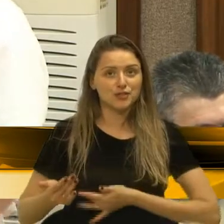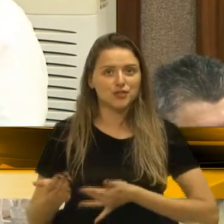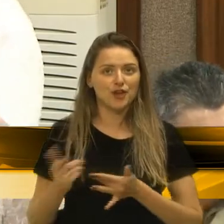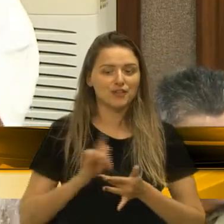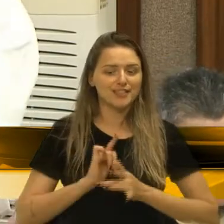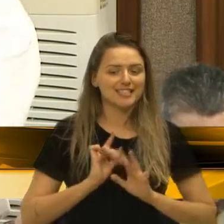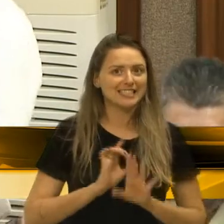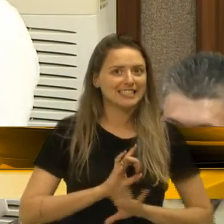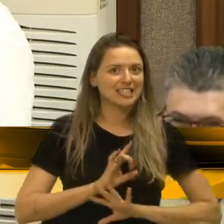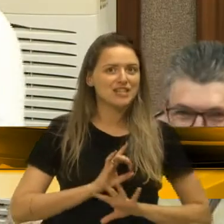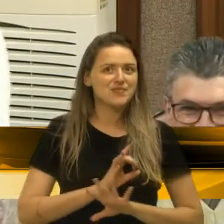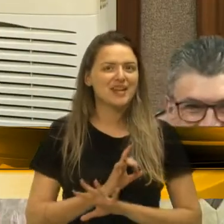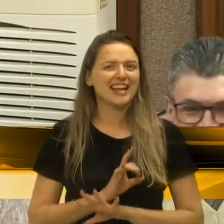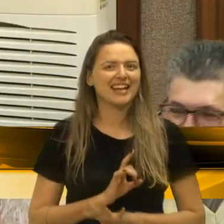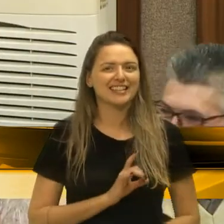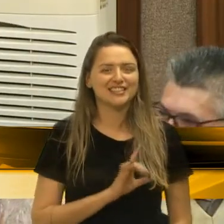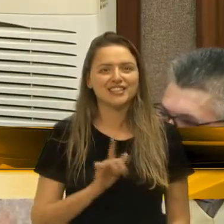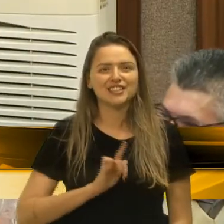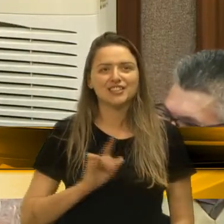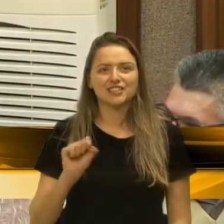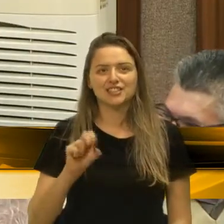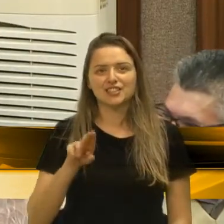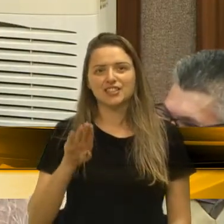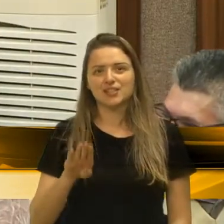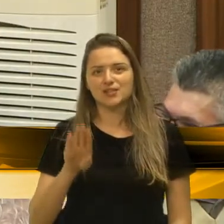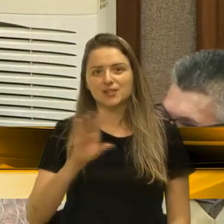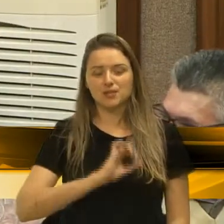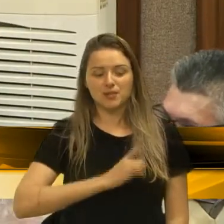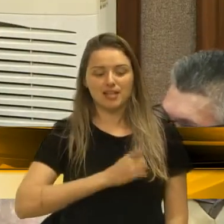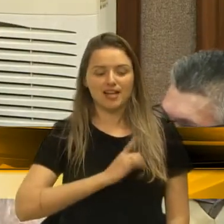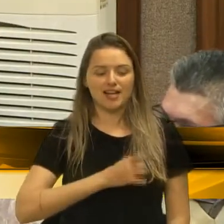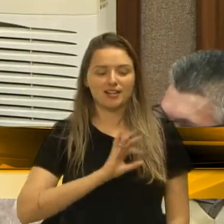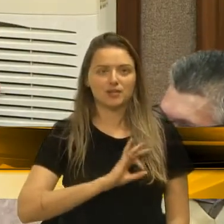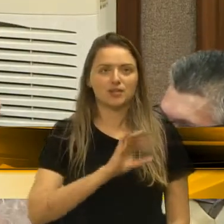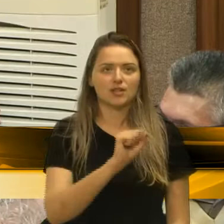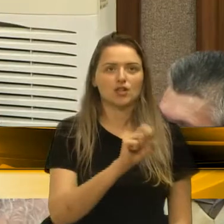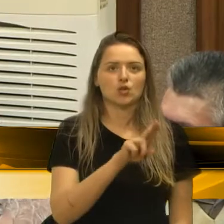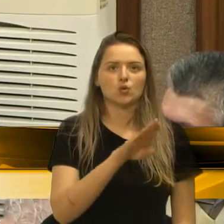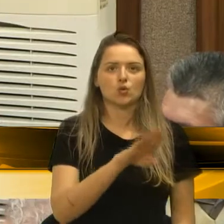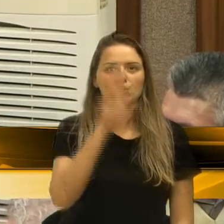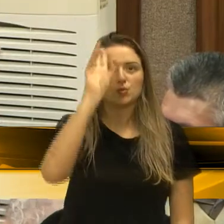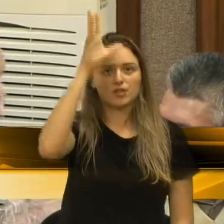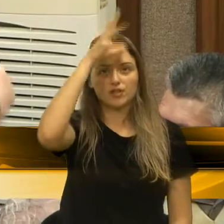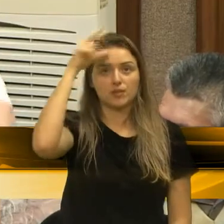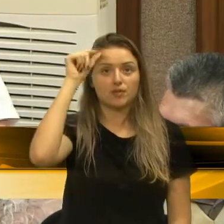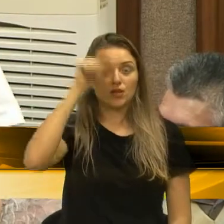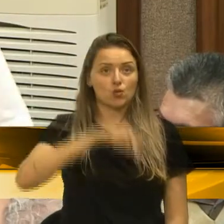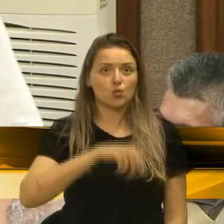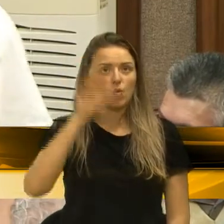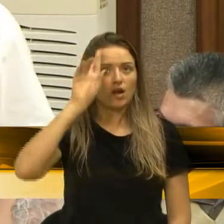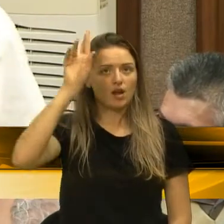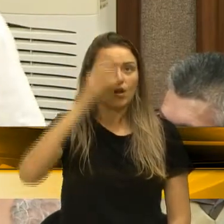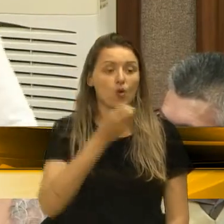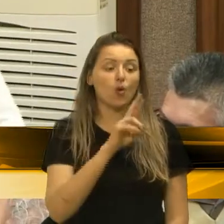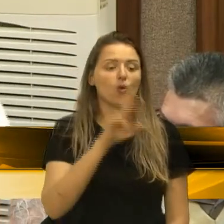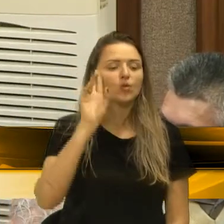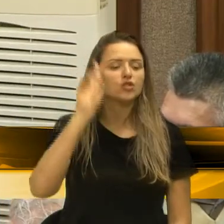Tinha essa história do subdelegado de polícia, o subprefeito era uma autoridade, ou o chefe do cartório.